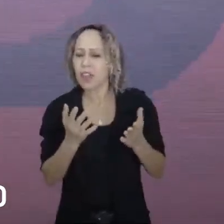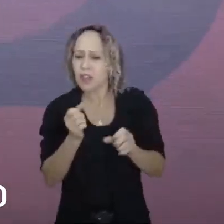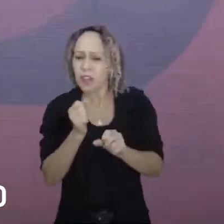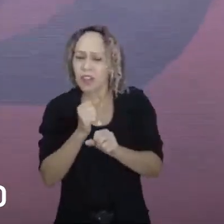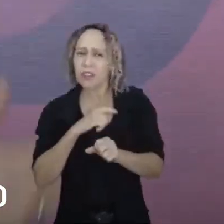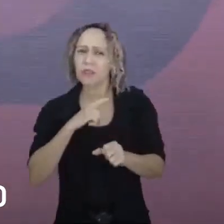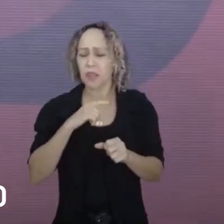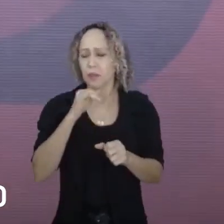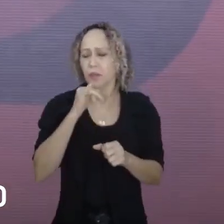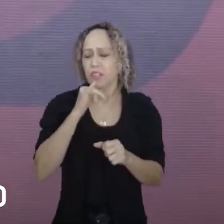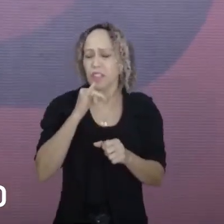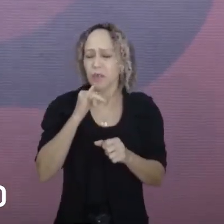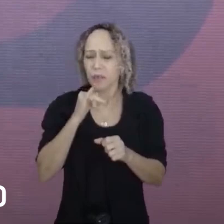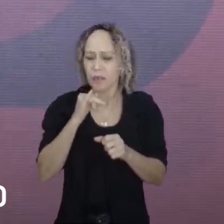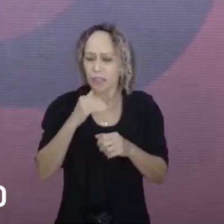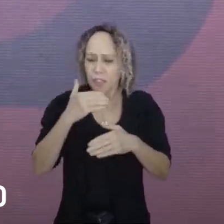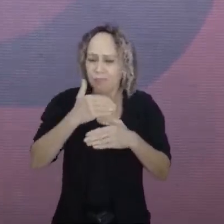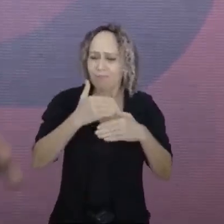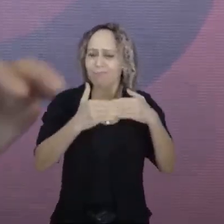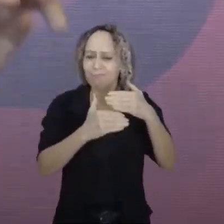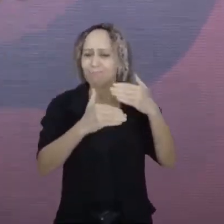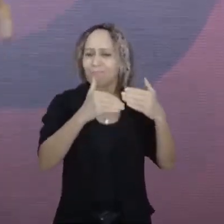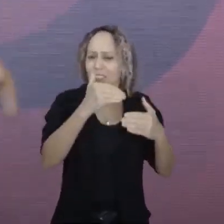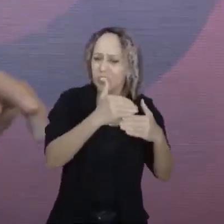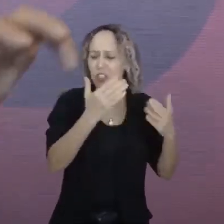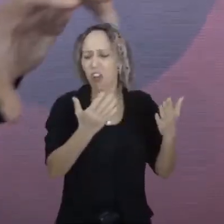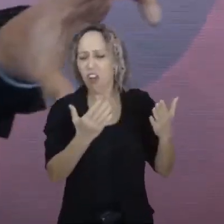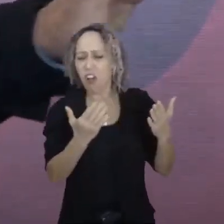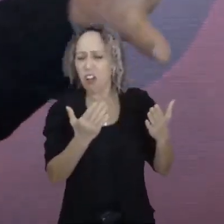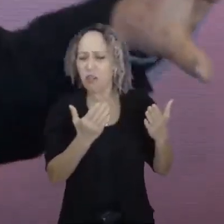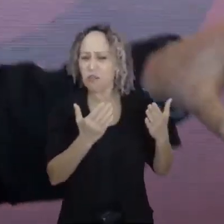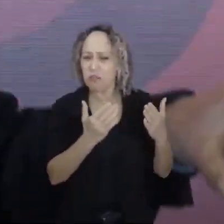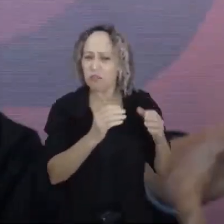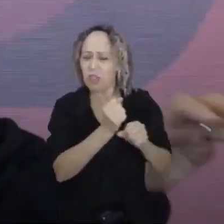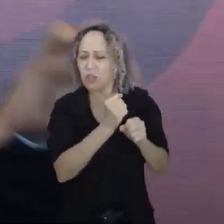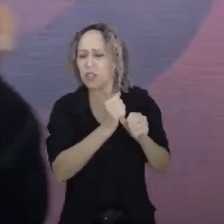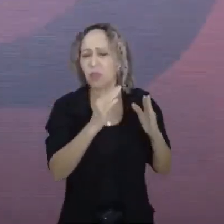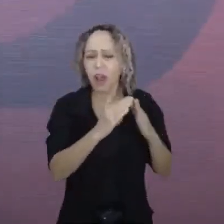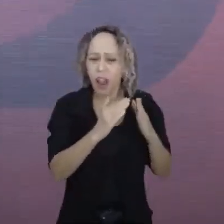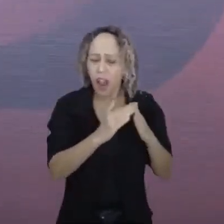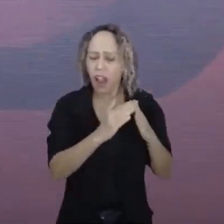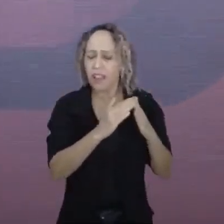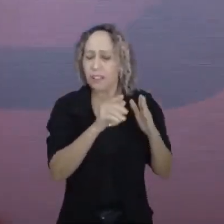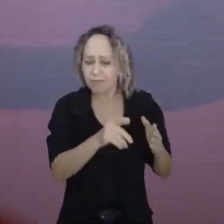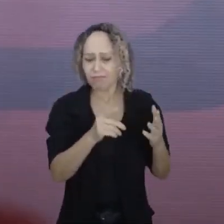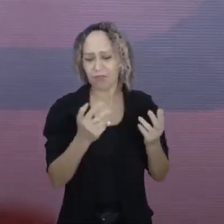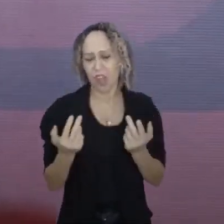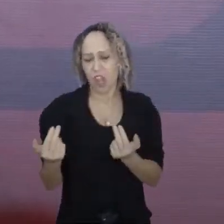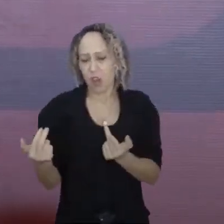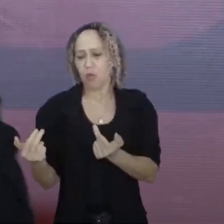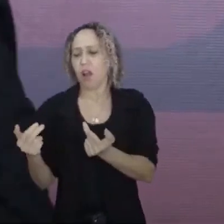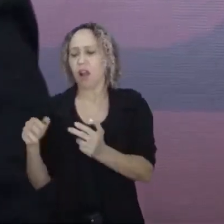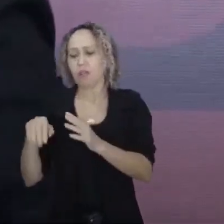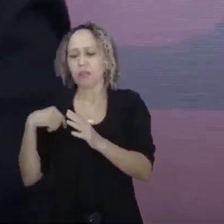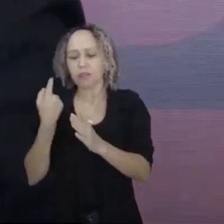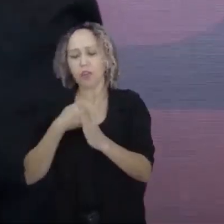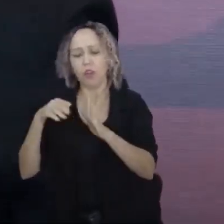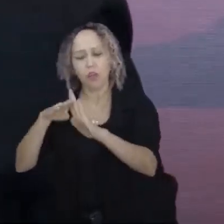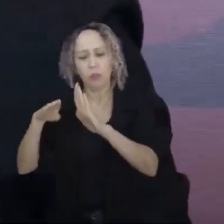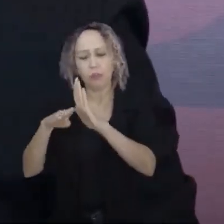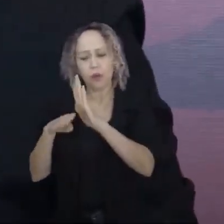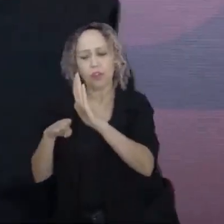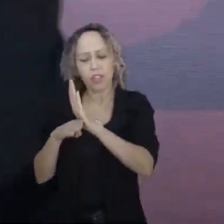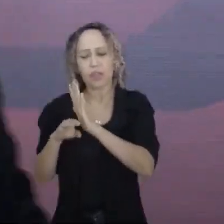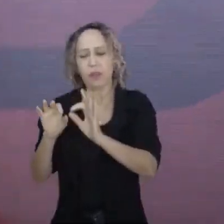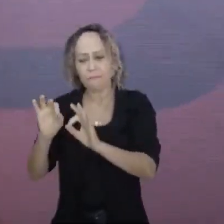significa aumentar o salário mínimo. E nós vamos construir do tijolo por tijolo, até chegar na cobertura da